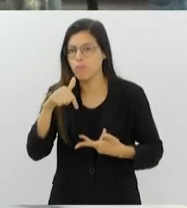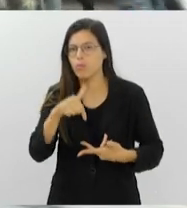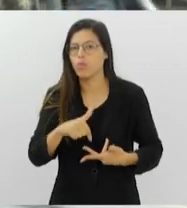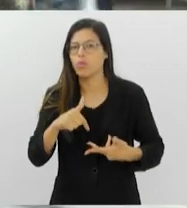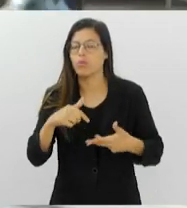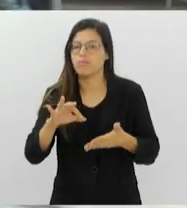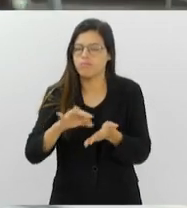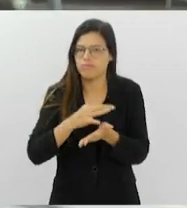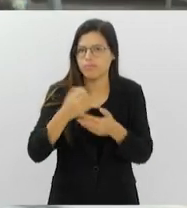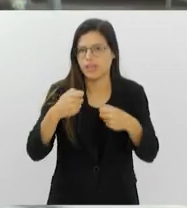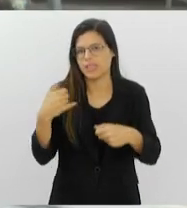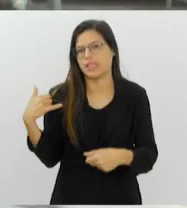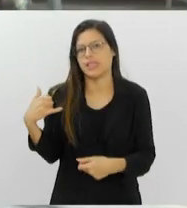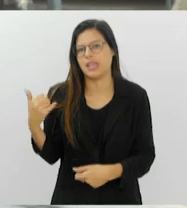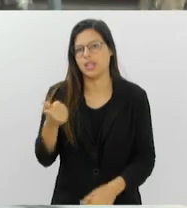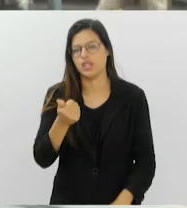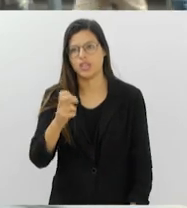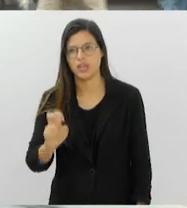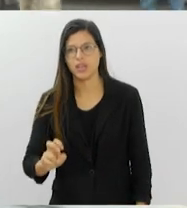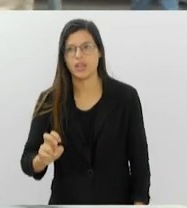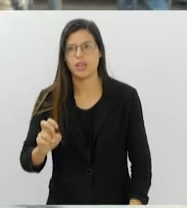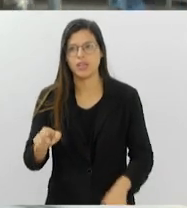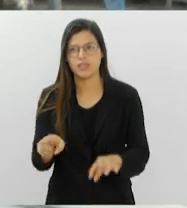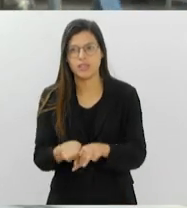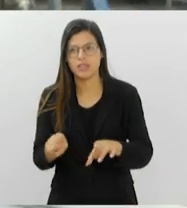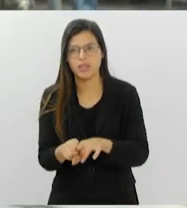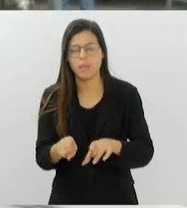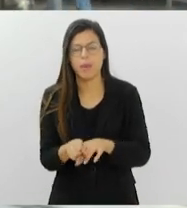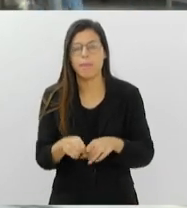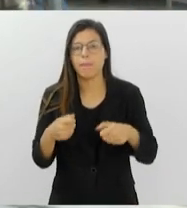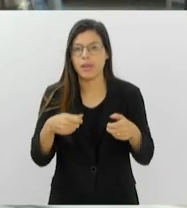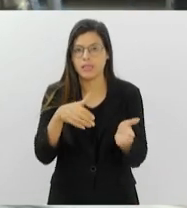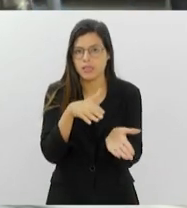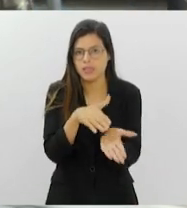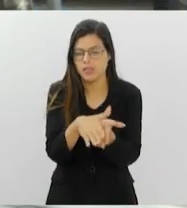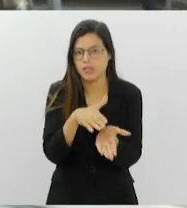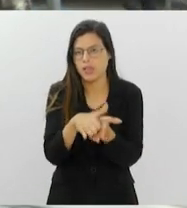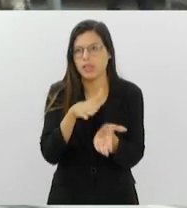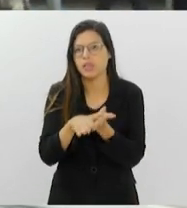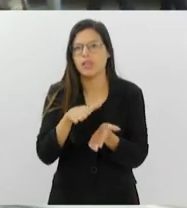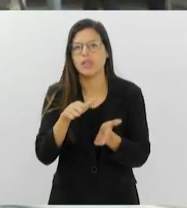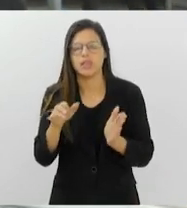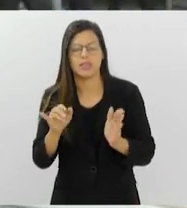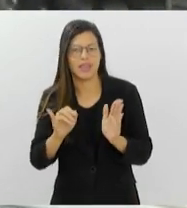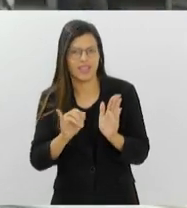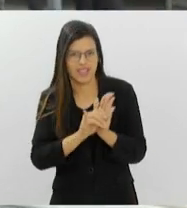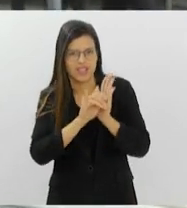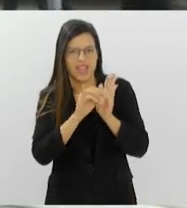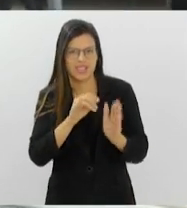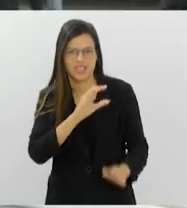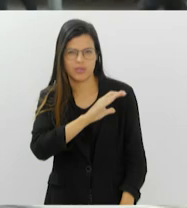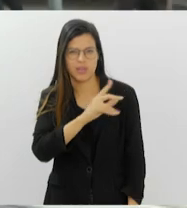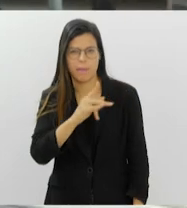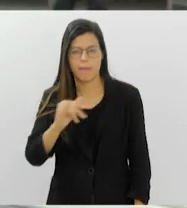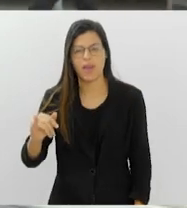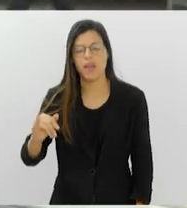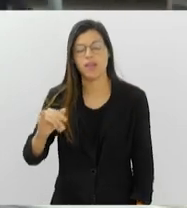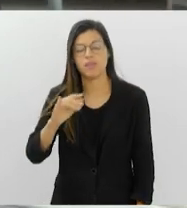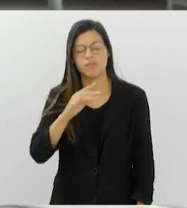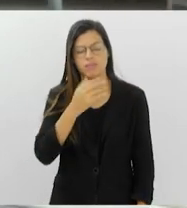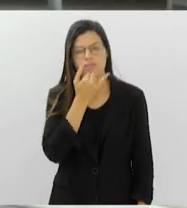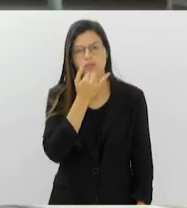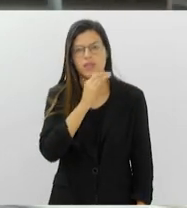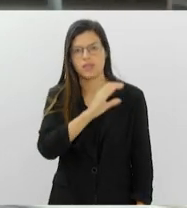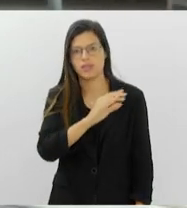ter mais de 15 anos, e trazer pra gente a cópia da Xerox da Identidade e do CPF. As inscrições são no Morro da Babilônia,